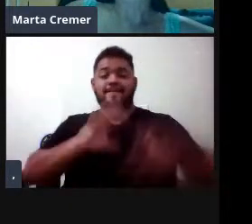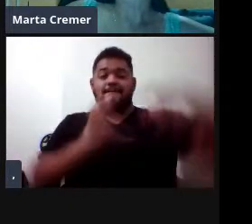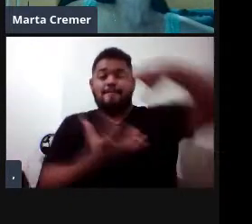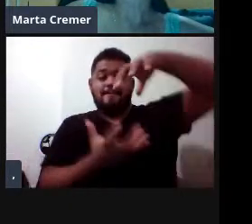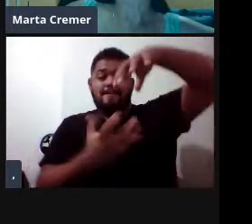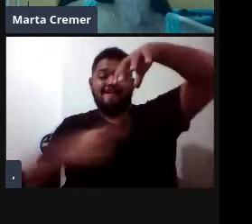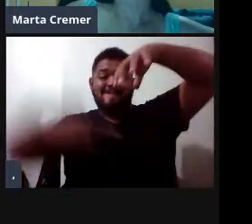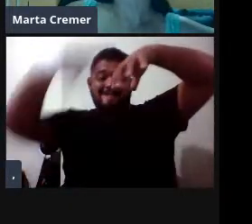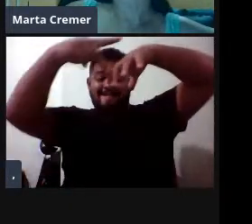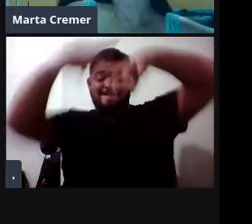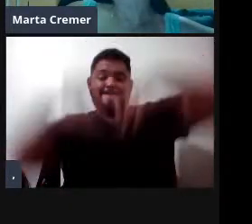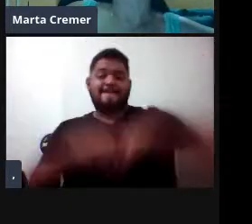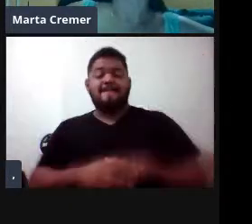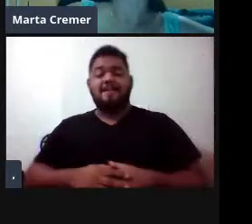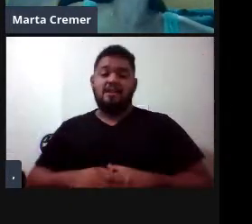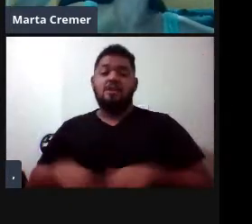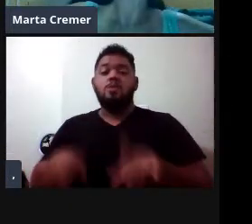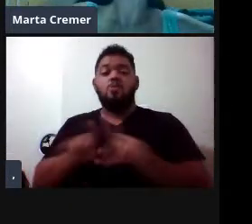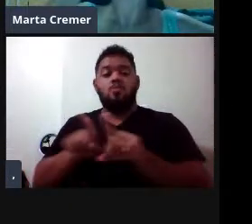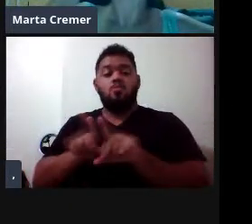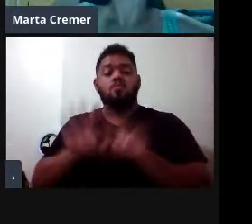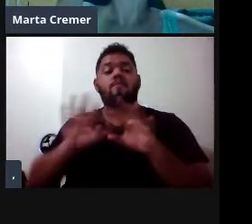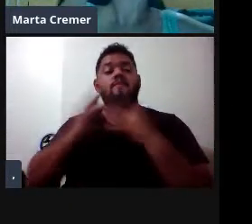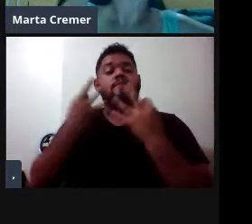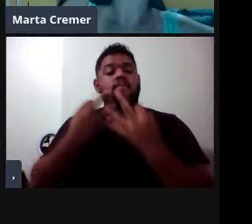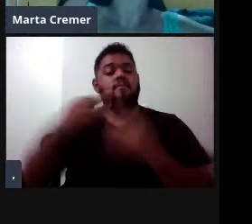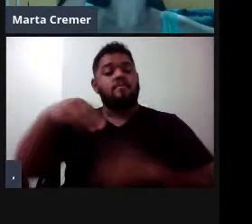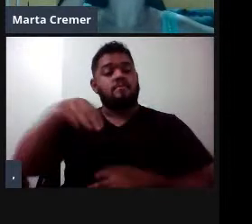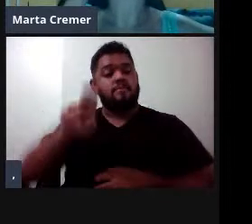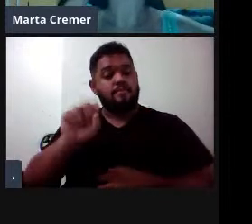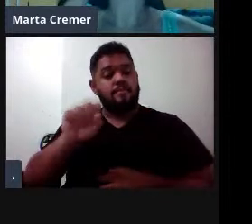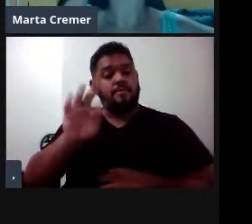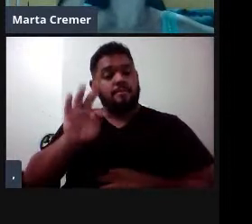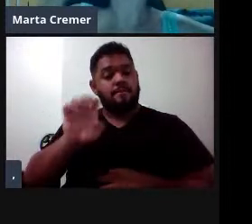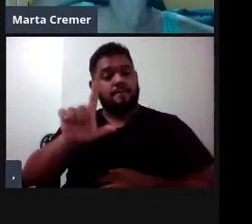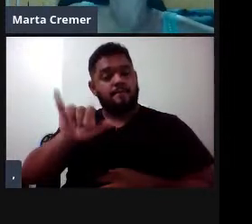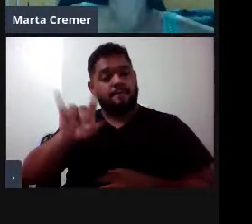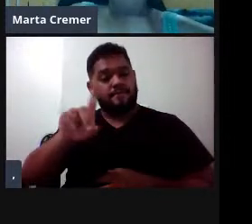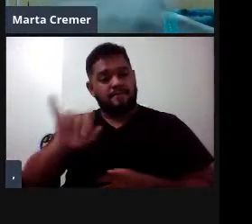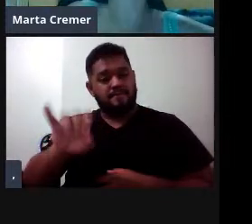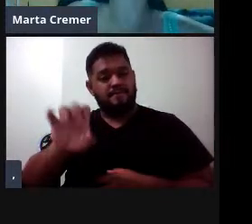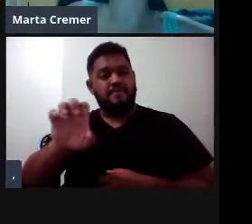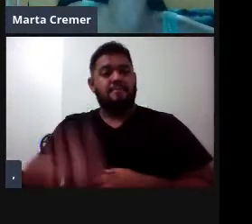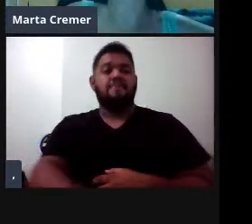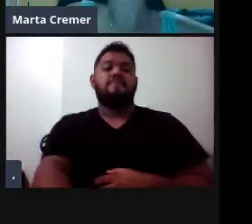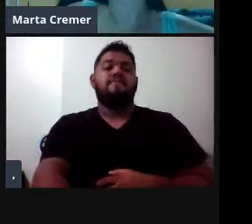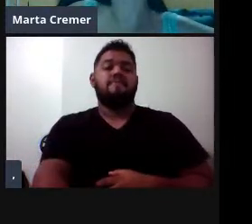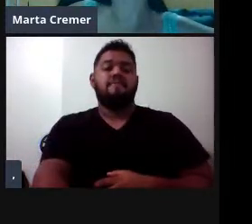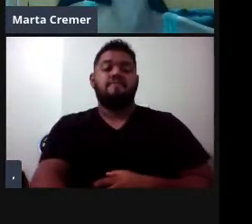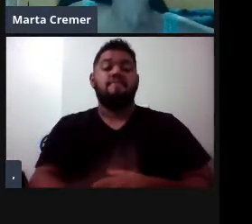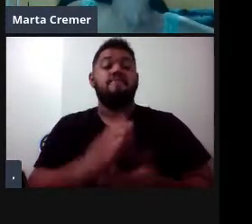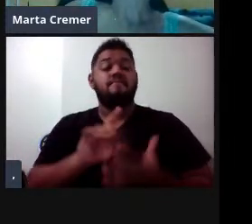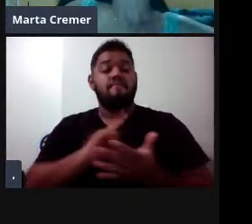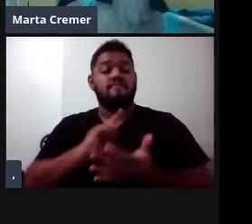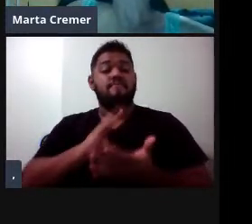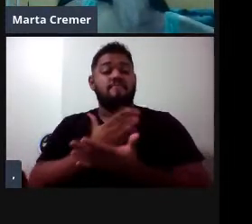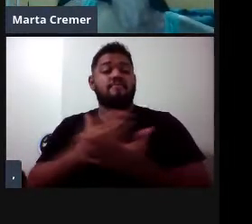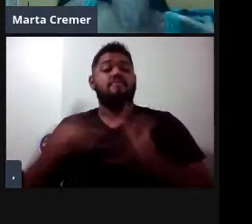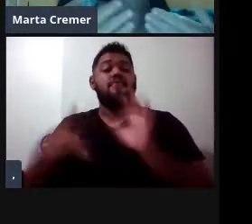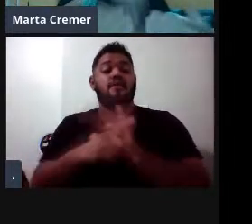ordem carnívora ainda, família mustelide, família mustelide, que é a família das lontras, né, a gente tem aí espécies de água doce,